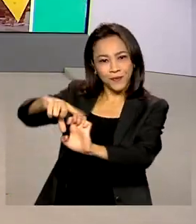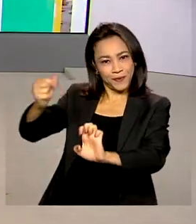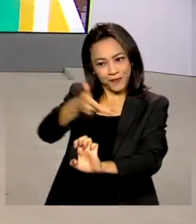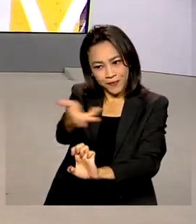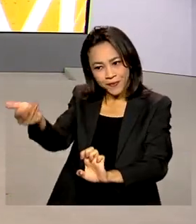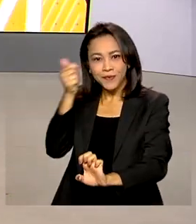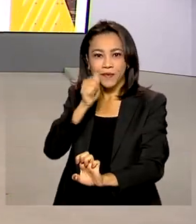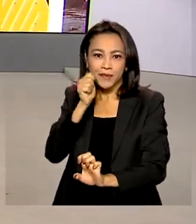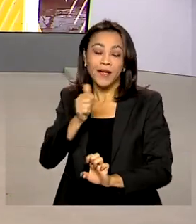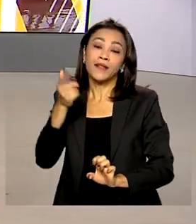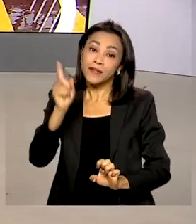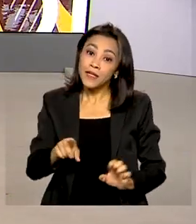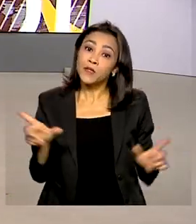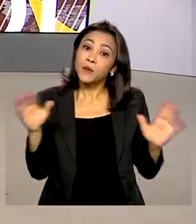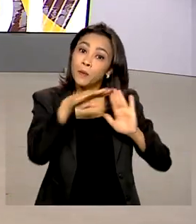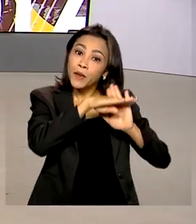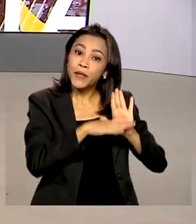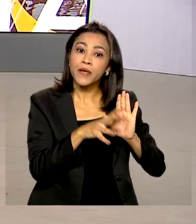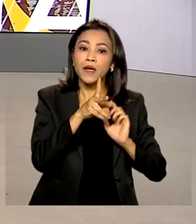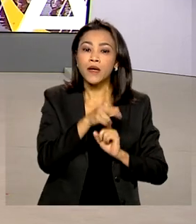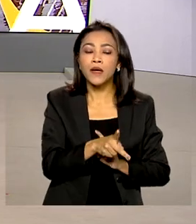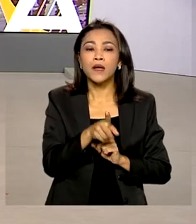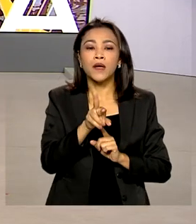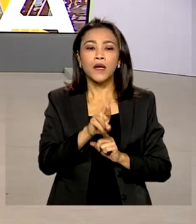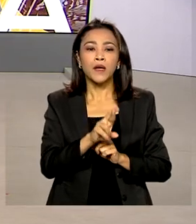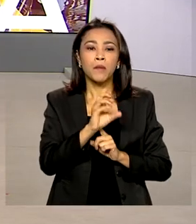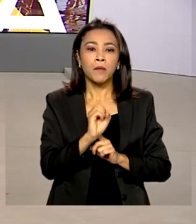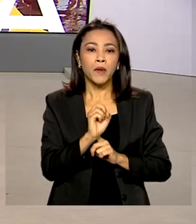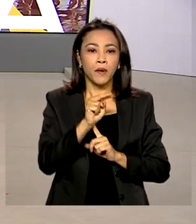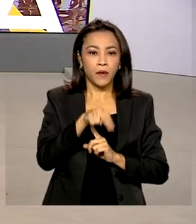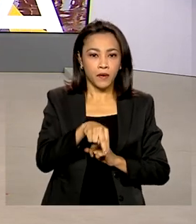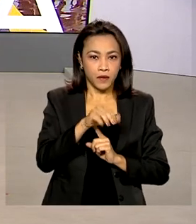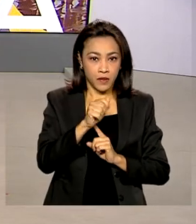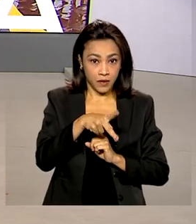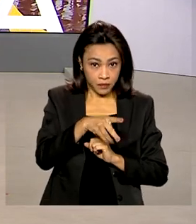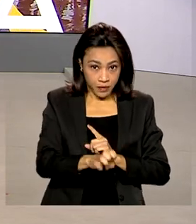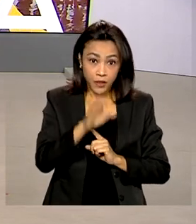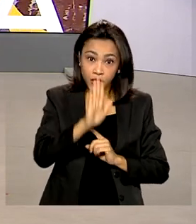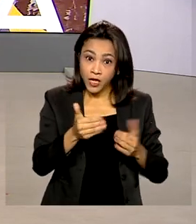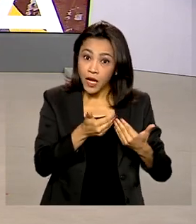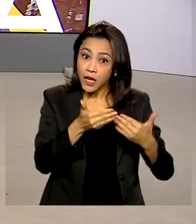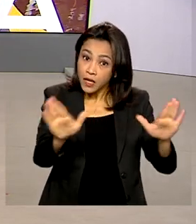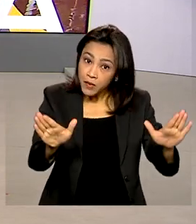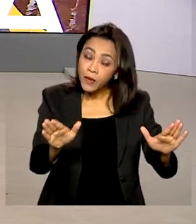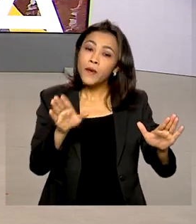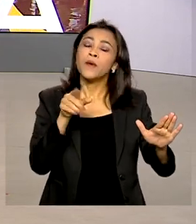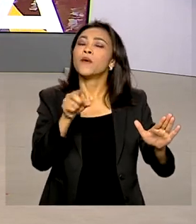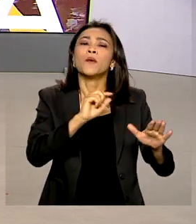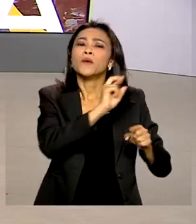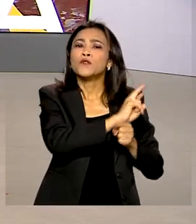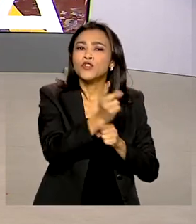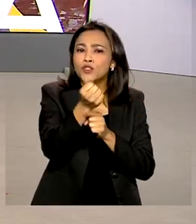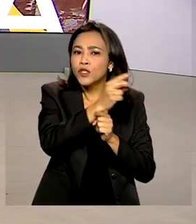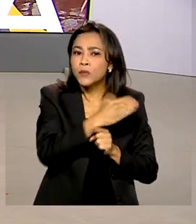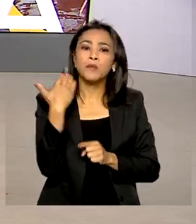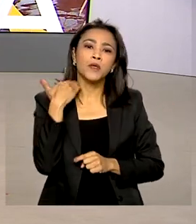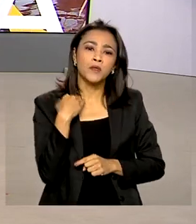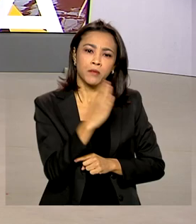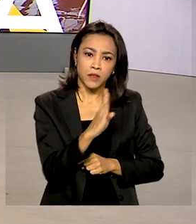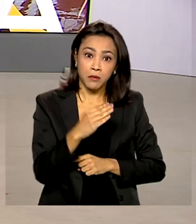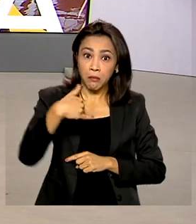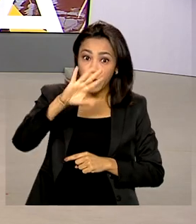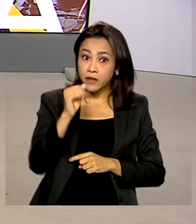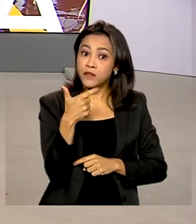iniciativas está o PRONAMP, Programa de Apoio às Micro e Pequenas Empresas, que já liberou pelo Banco do Brasil recursos para mais de